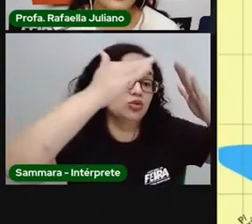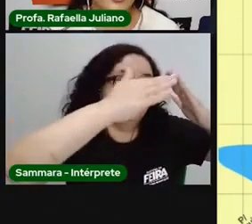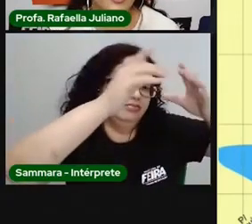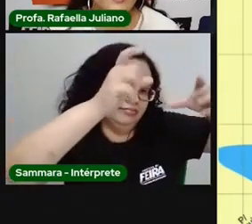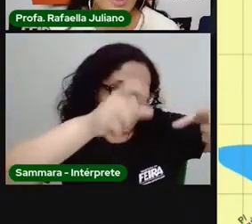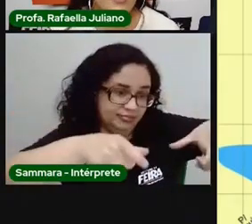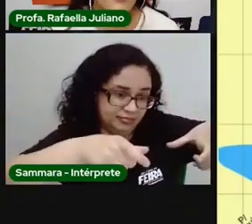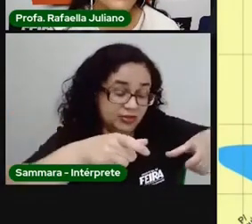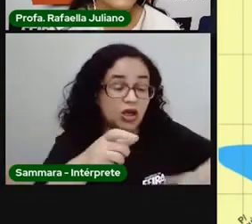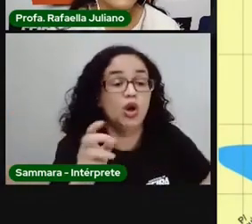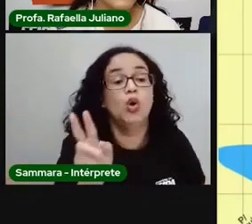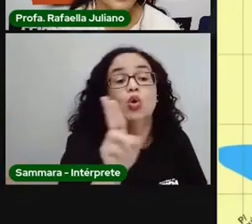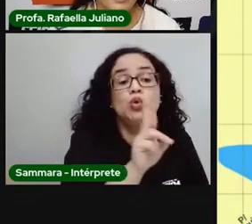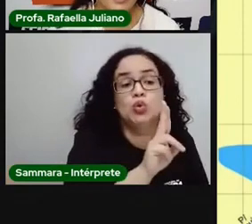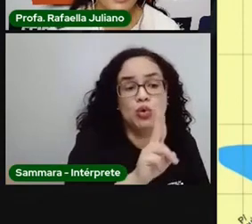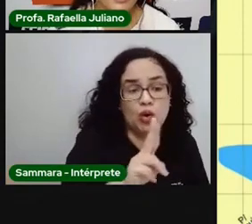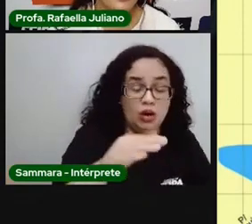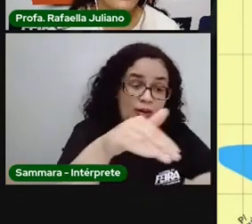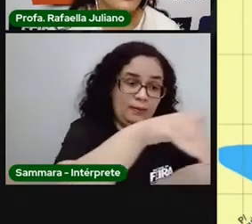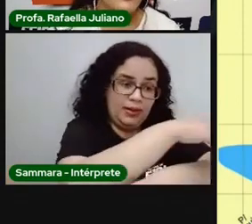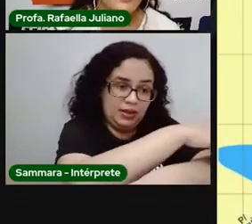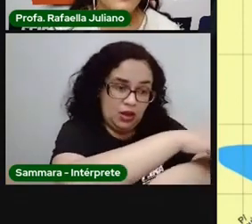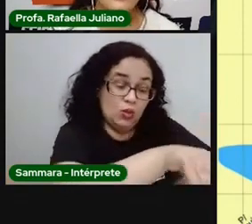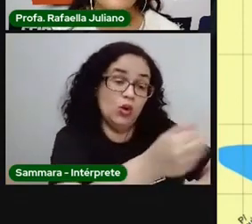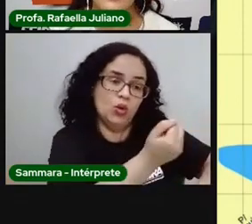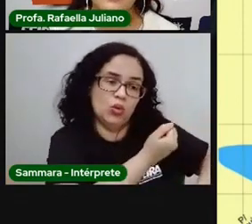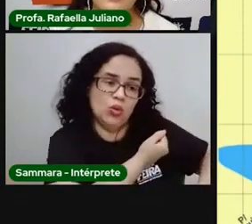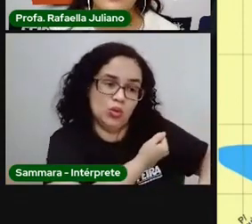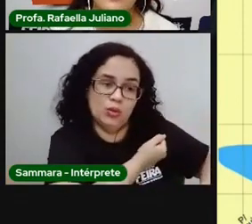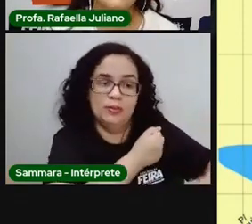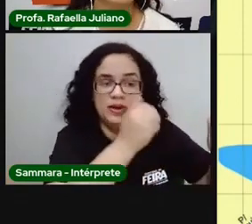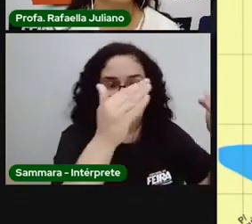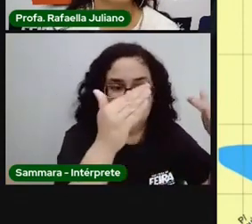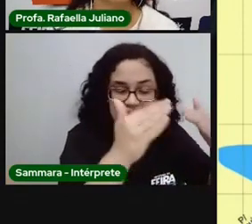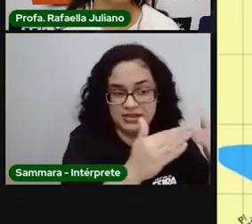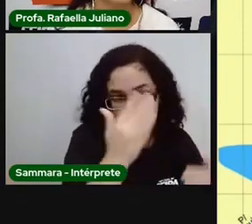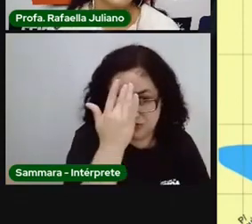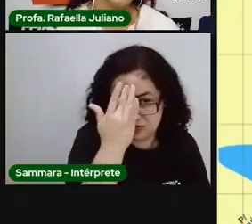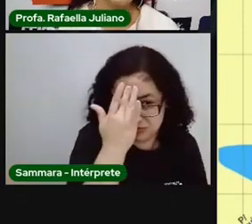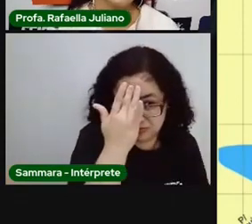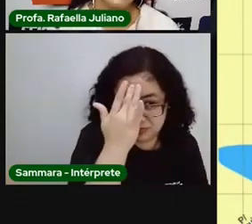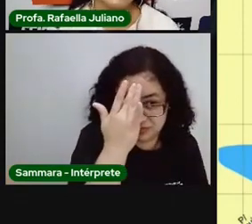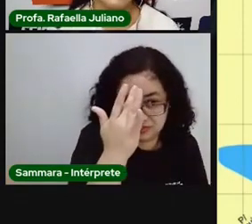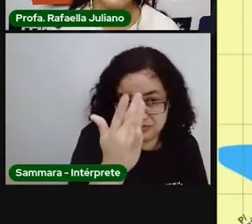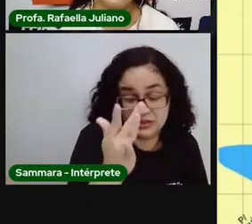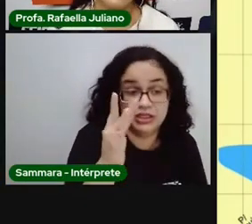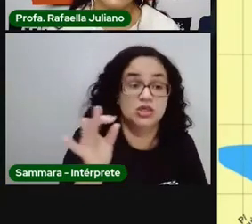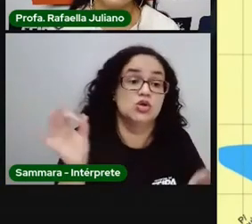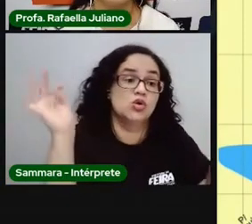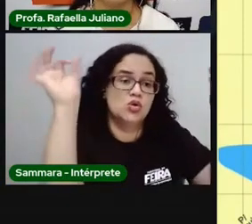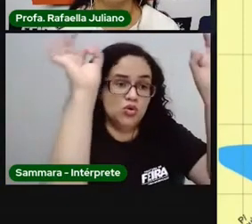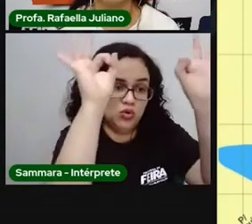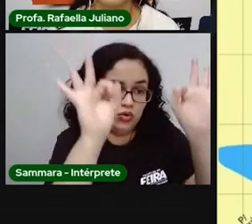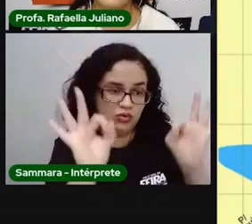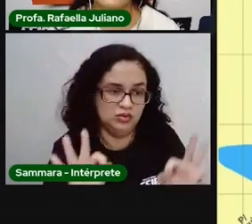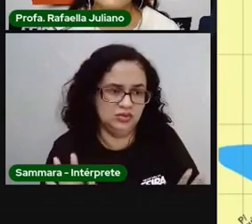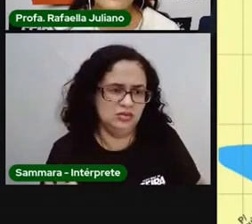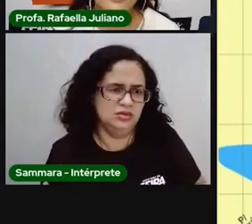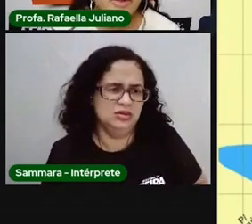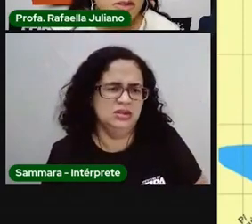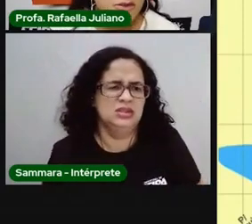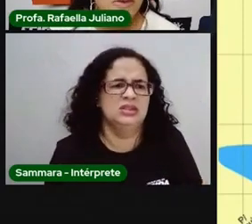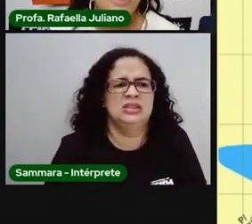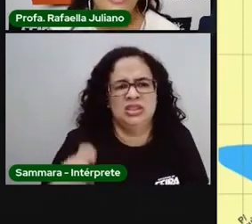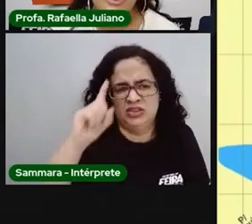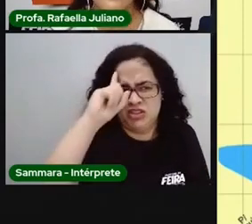dá pra gente o nome da rua e o número da casa, tudo fica mais fácil. Se não fosse só organização, ia ser muito